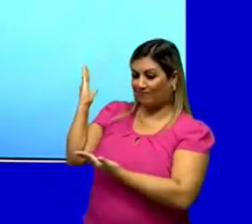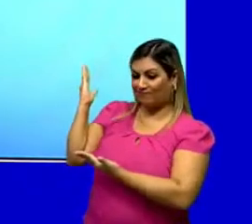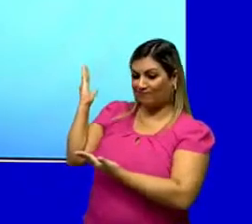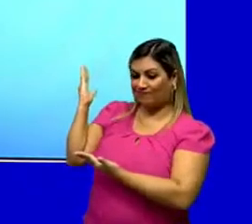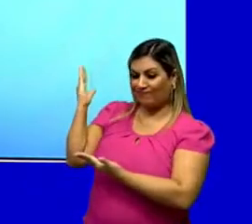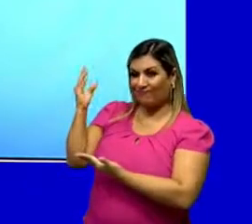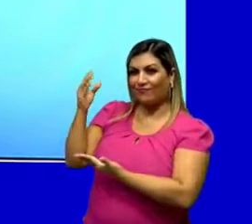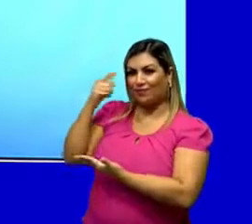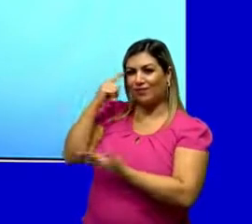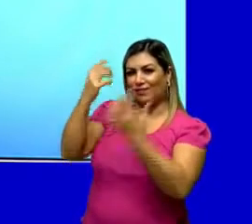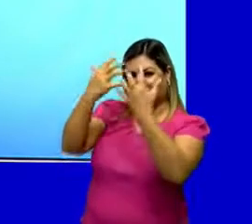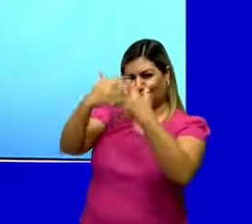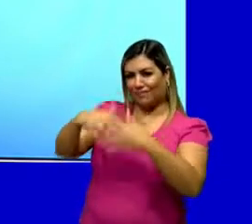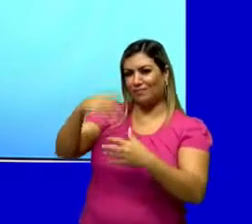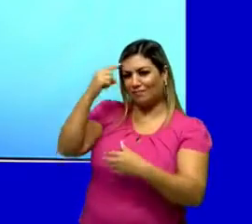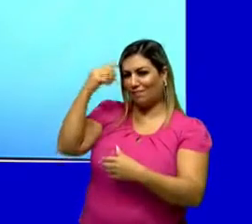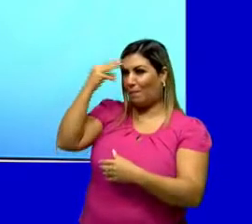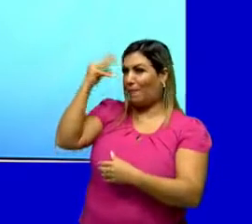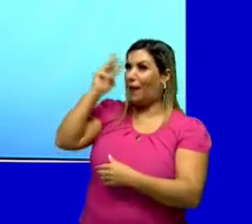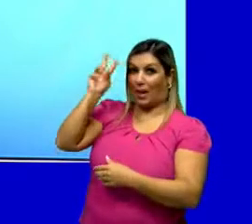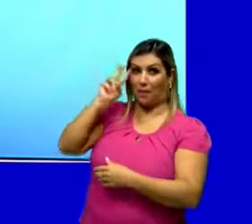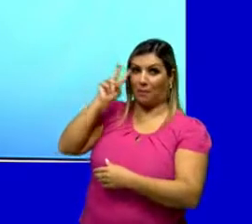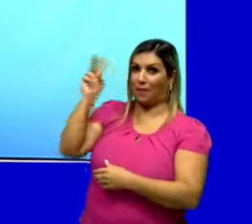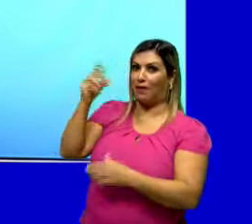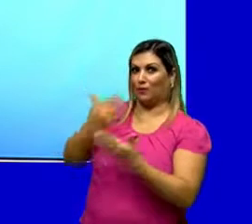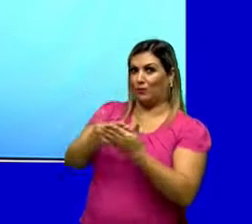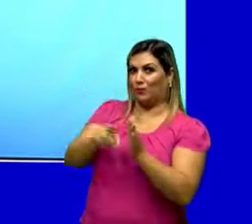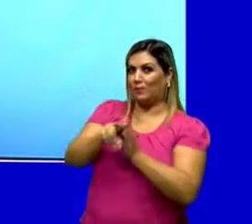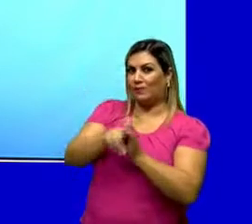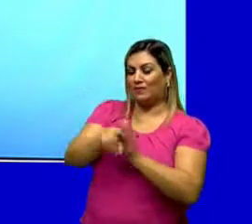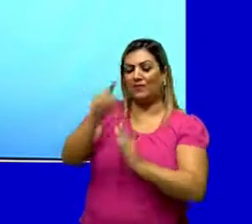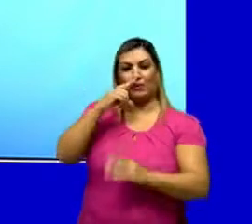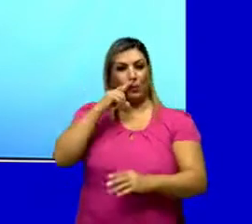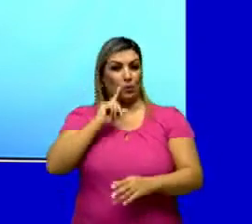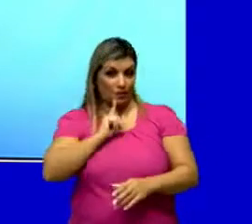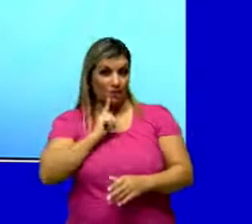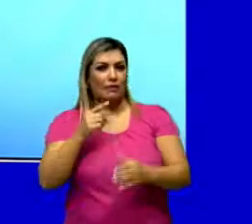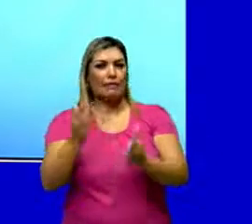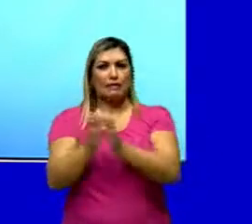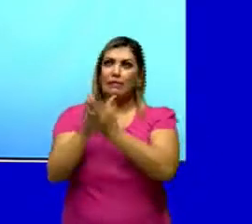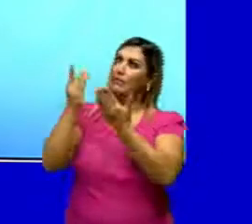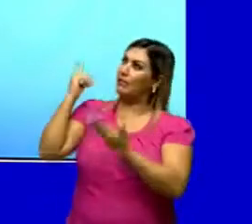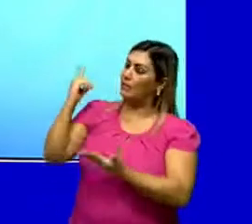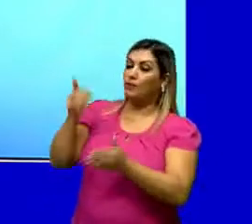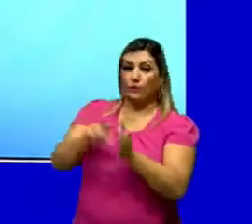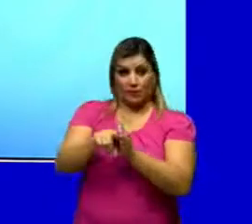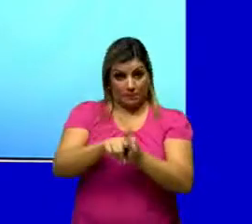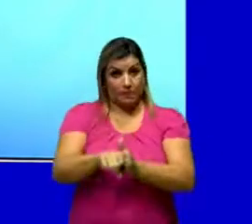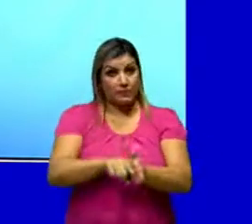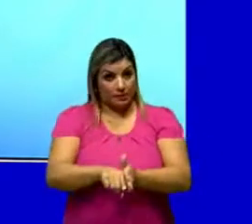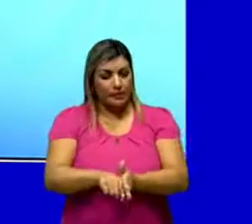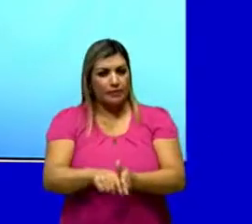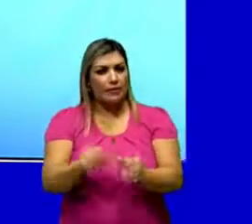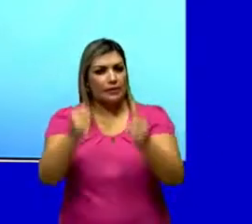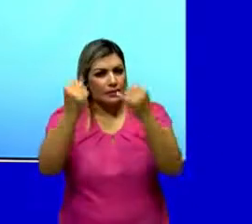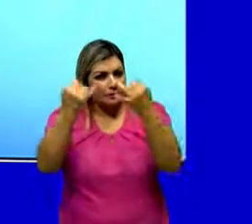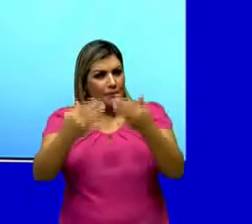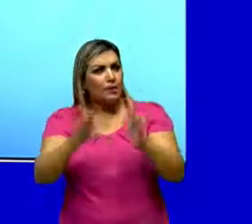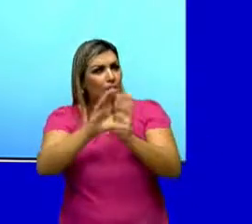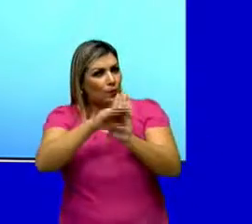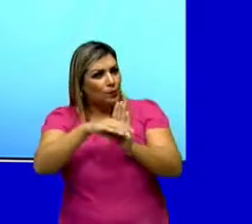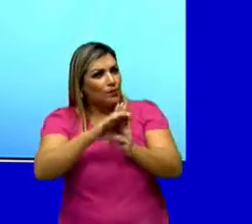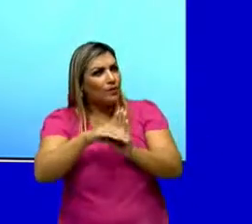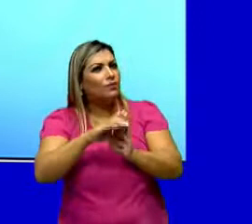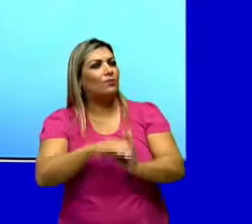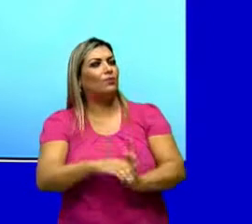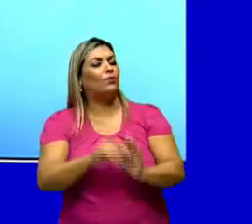mentalizarem esse estudo do Durkheim. Nesse livro, né? Nesse estudo, Durkheim, ele vai definir, ele